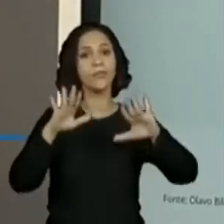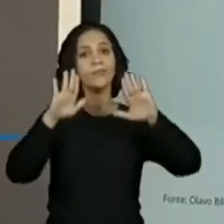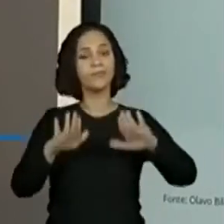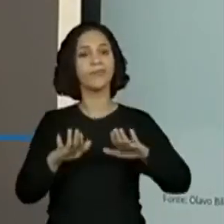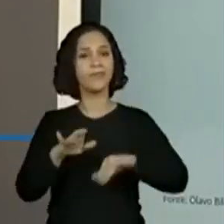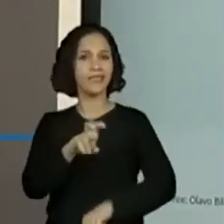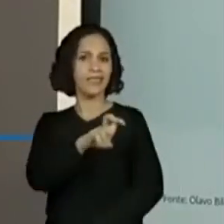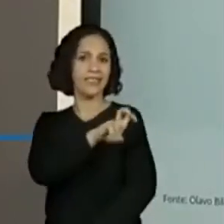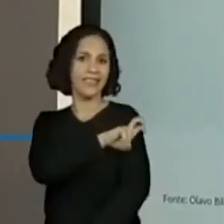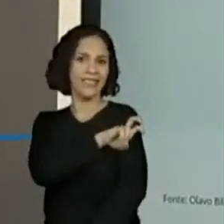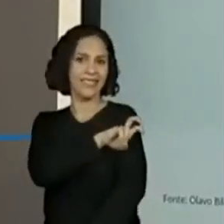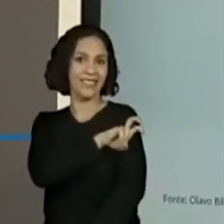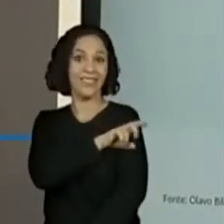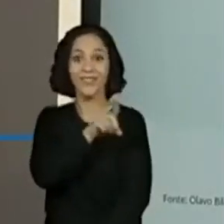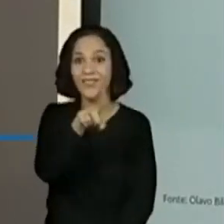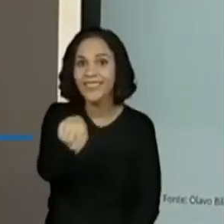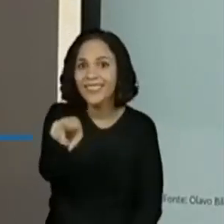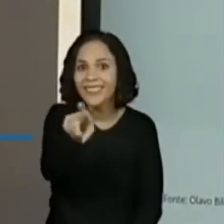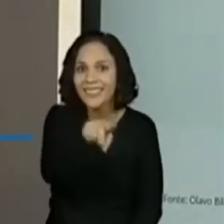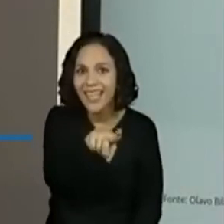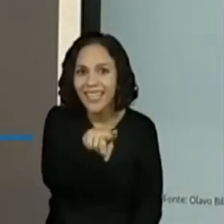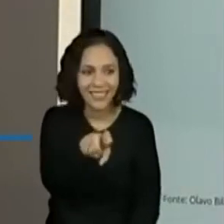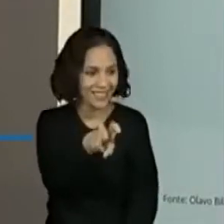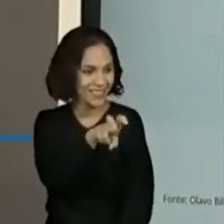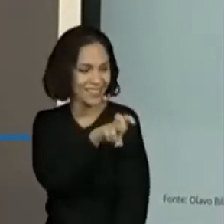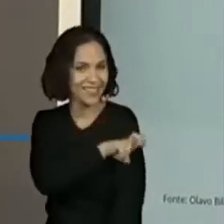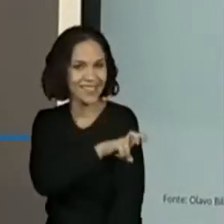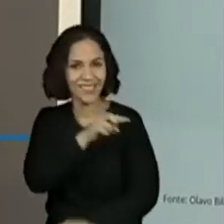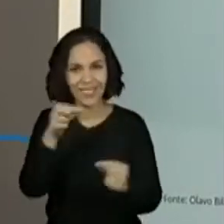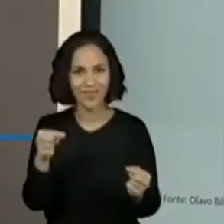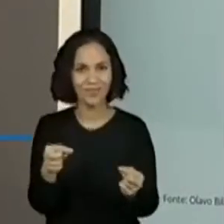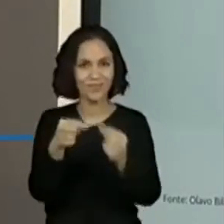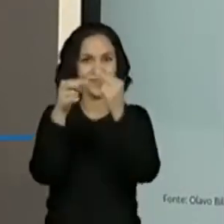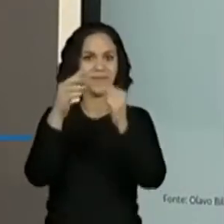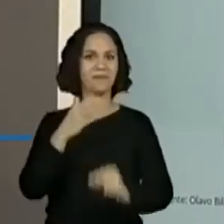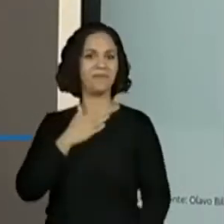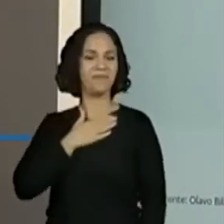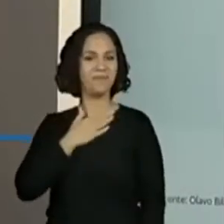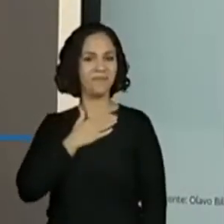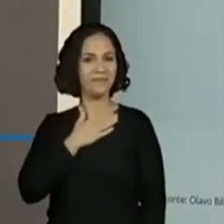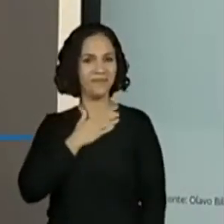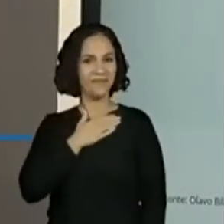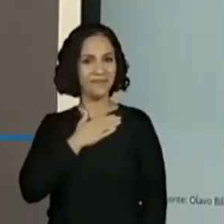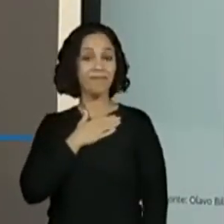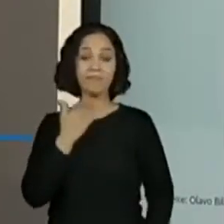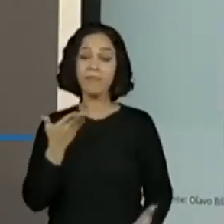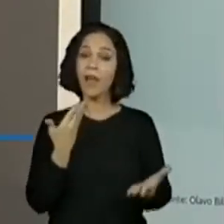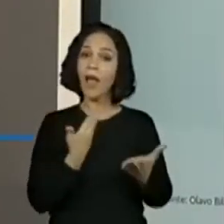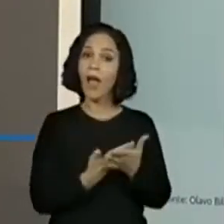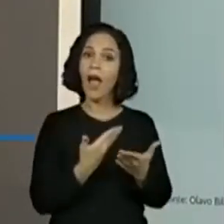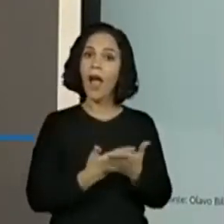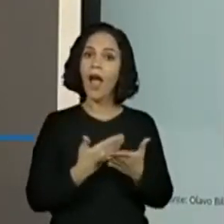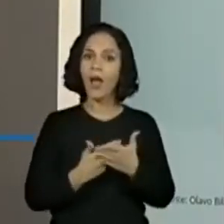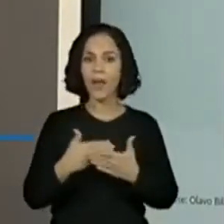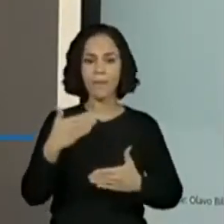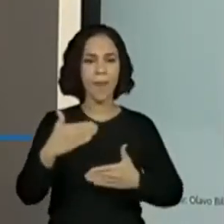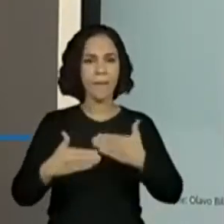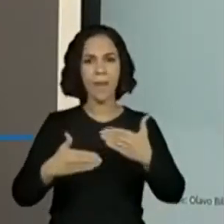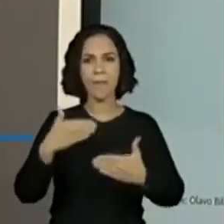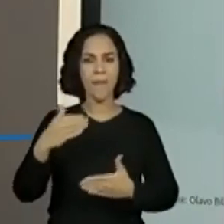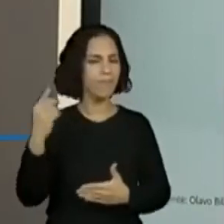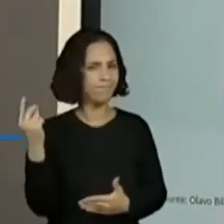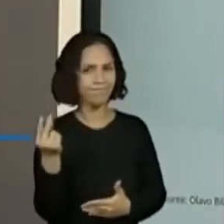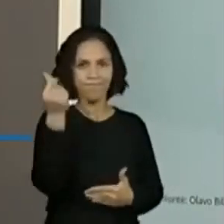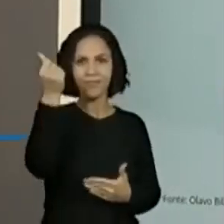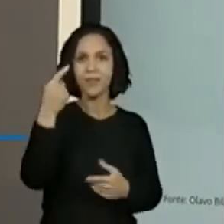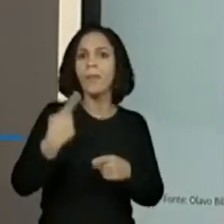quinto ano. Vocês que estão aí assistindo agora. E nossas aulas ficaram da hora. Por